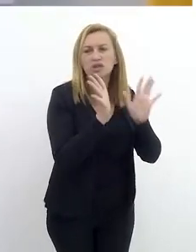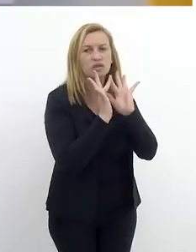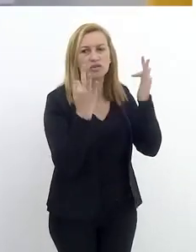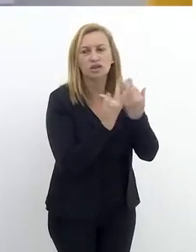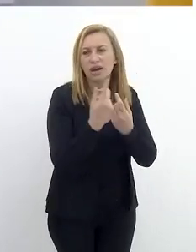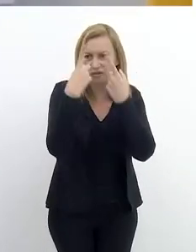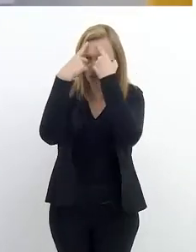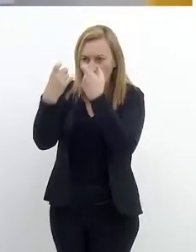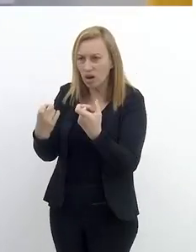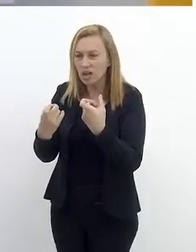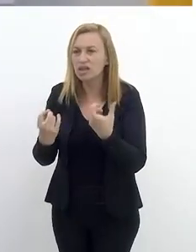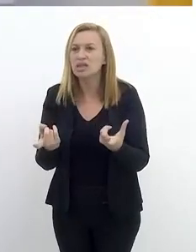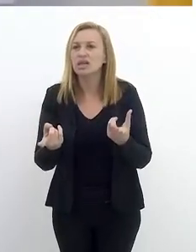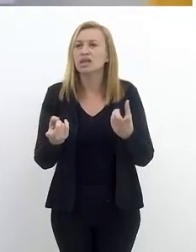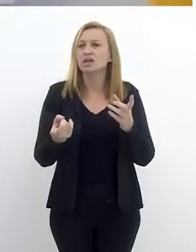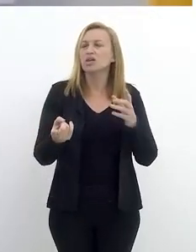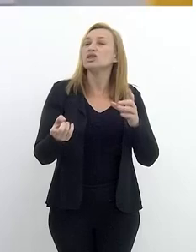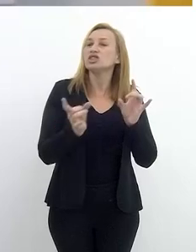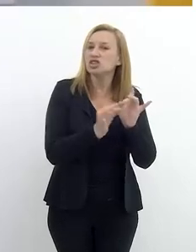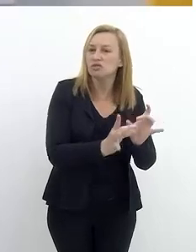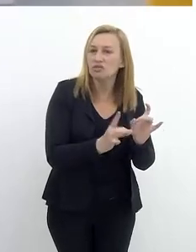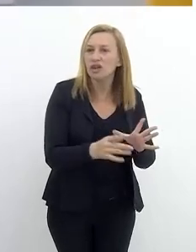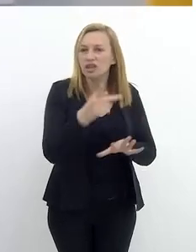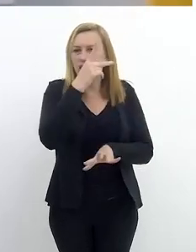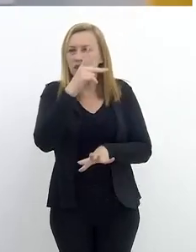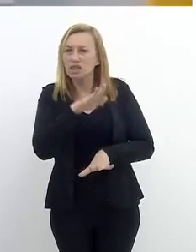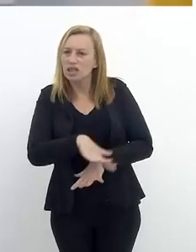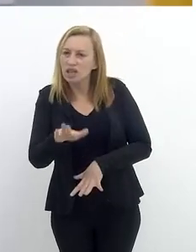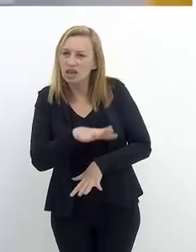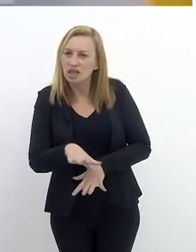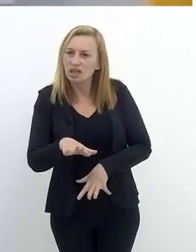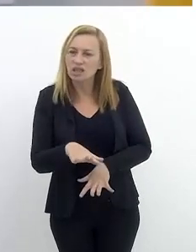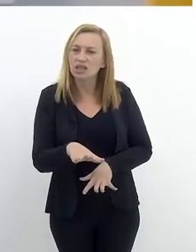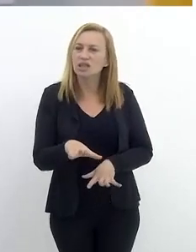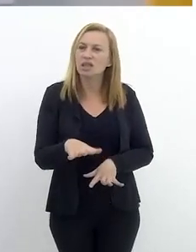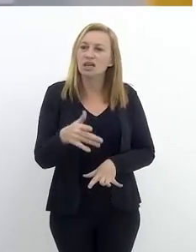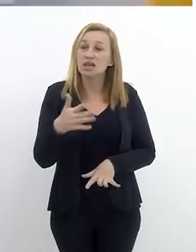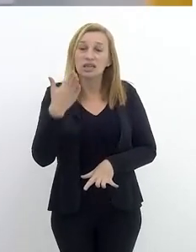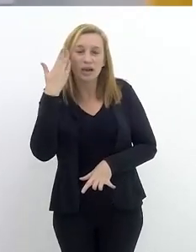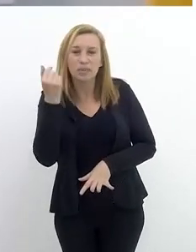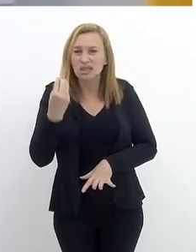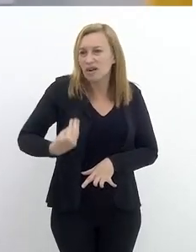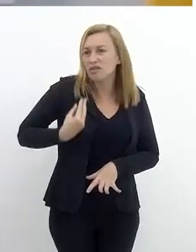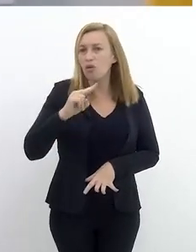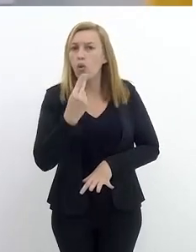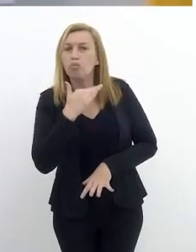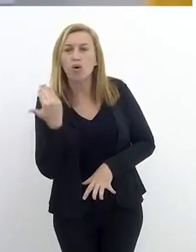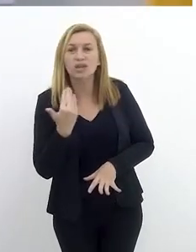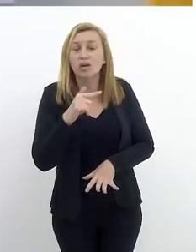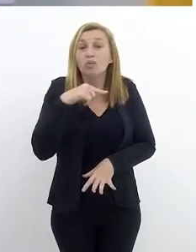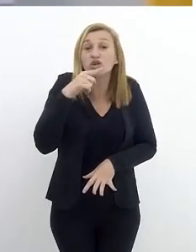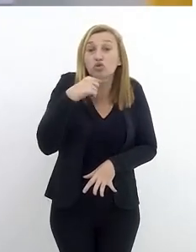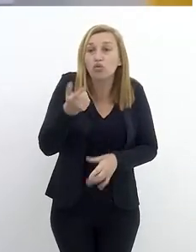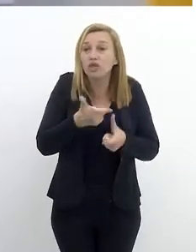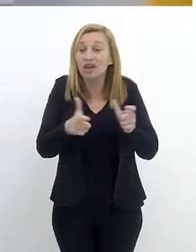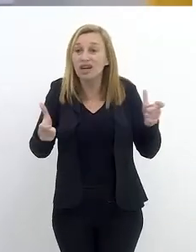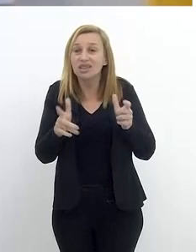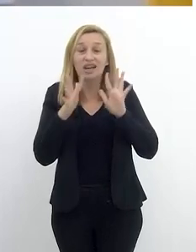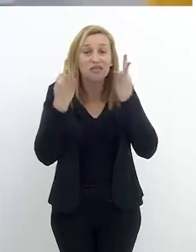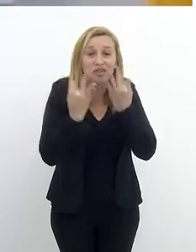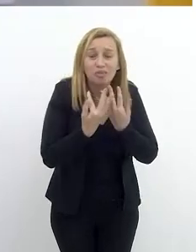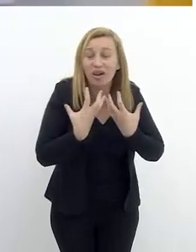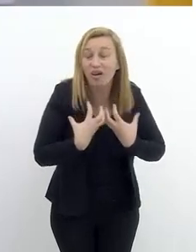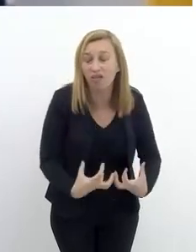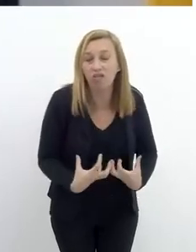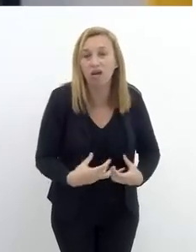conflito familiar, a questão da violência, a questão do tráfico de pessoas, o problema de saber se está vivo ou morto, é uma dúvida tão maior que essas